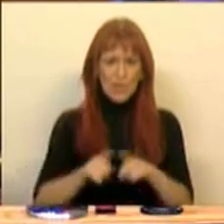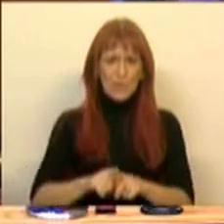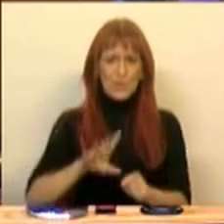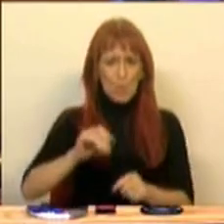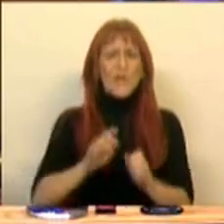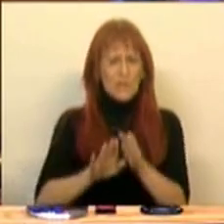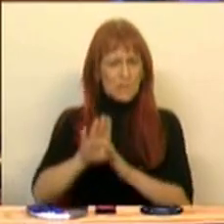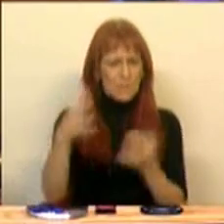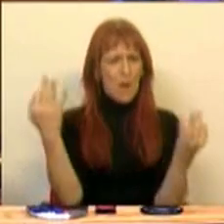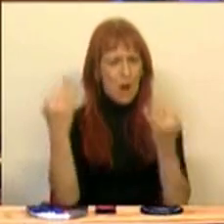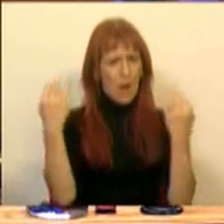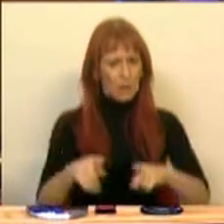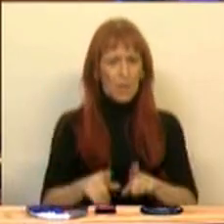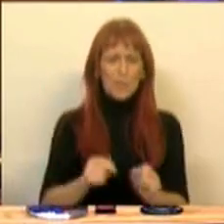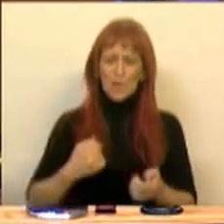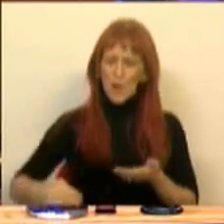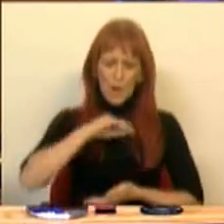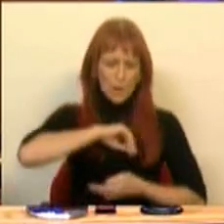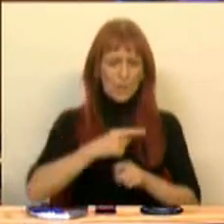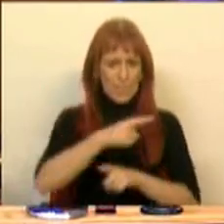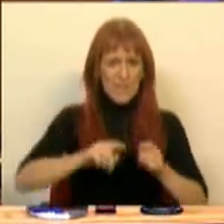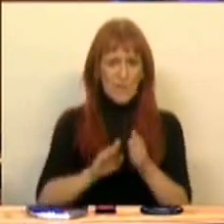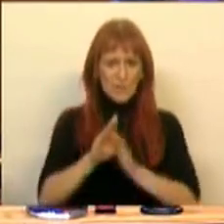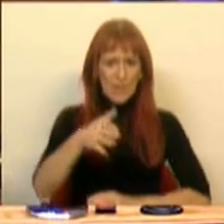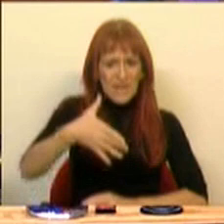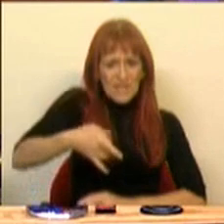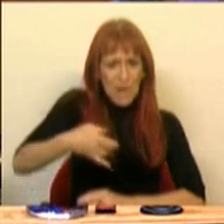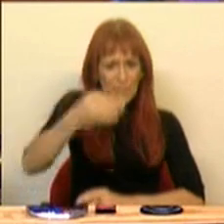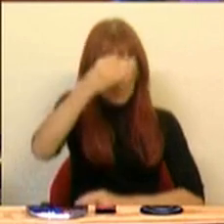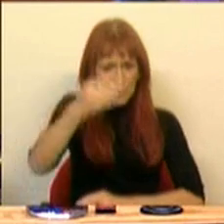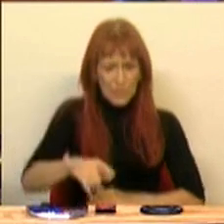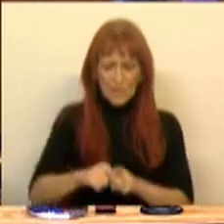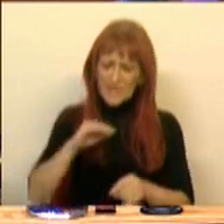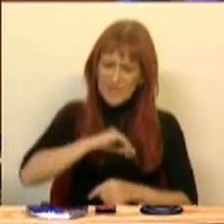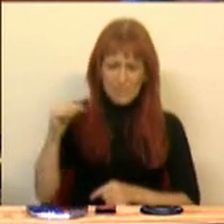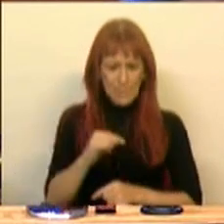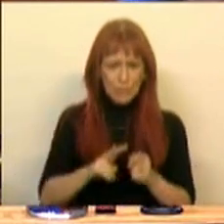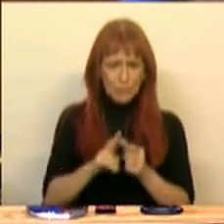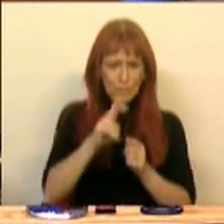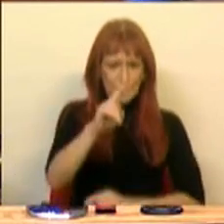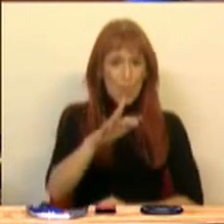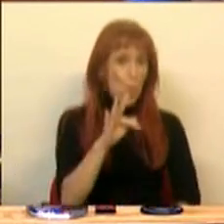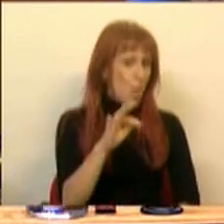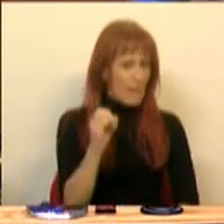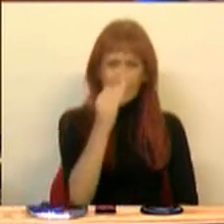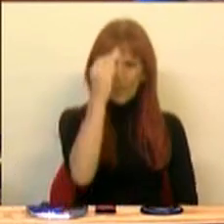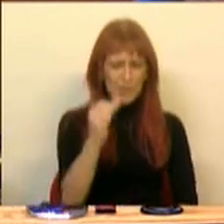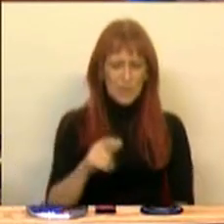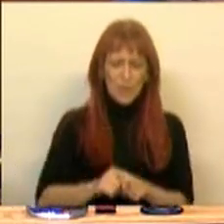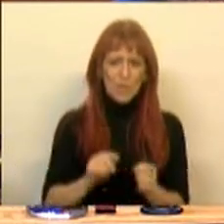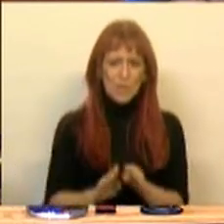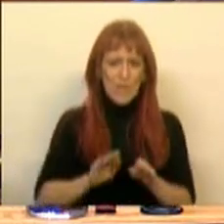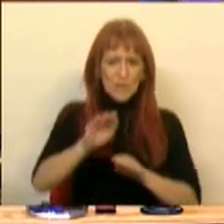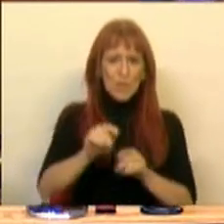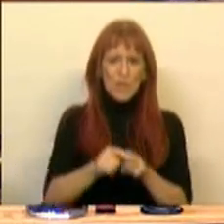só o país tem crescido, como o rendimento médio cresceu 19%, o salário mínimo já subiu 40%, o